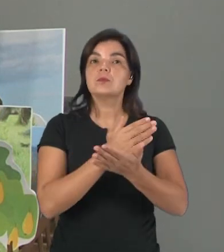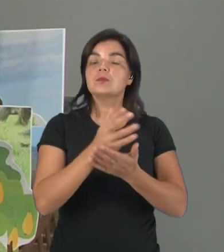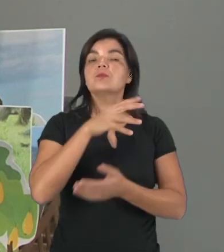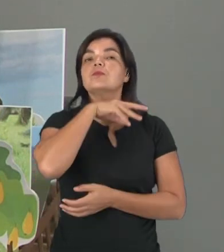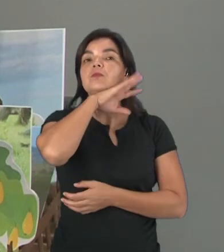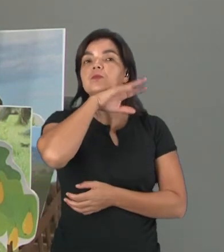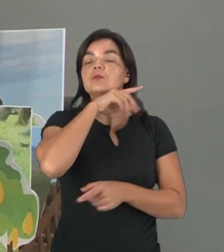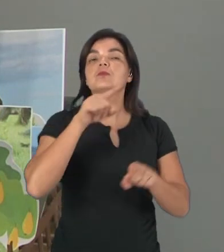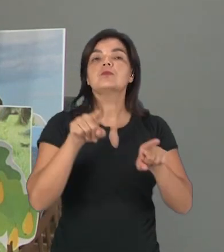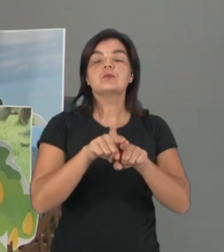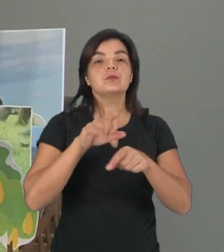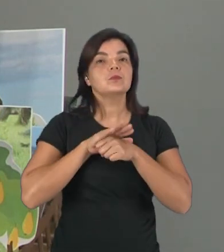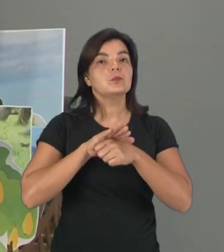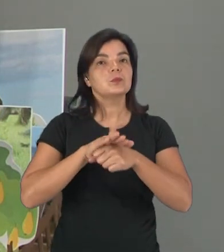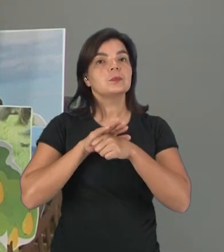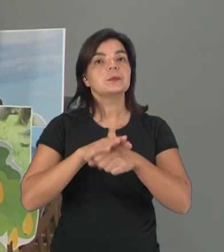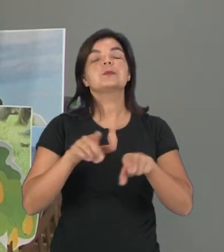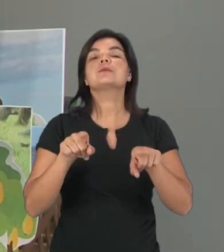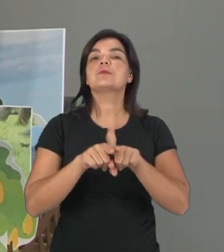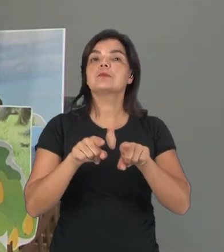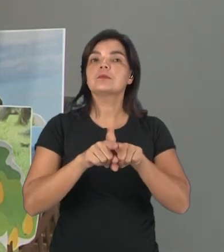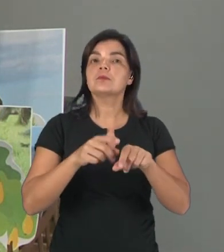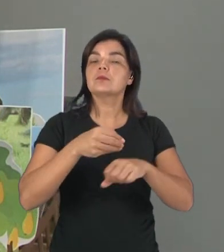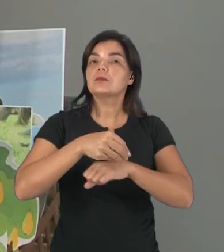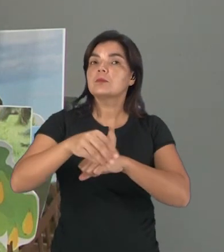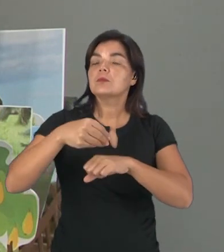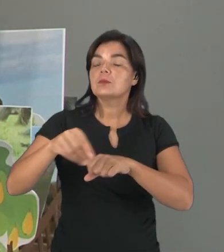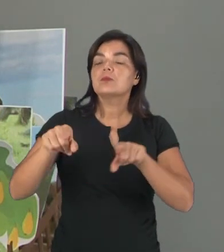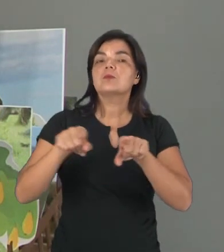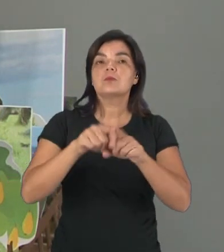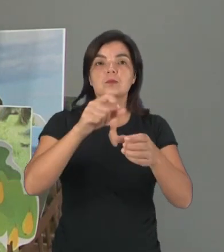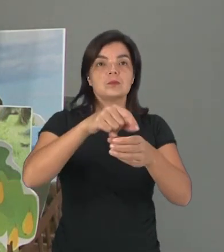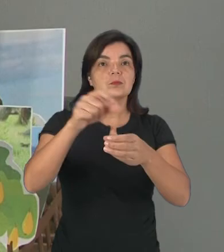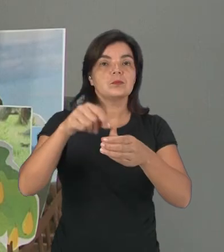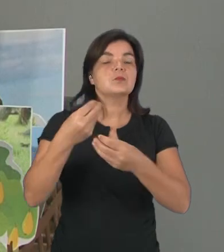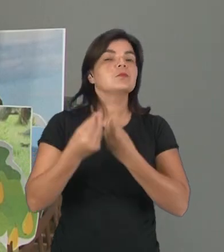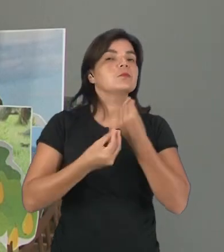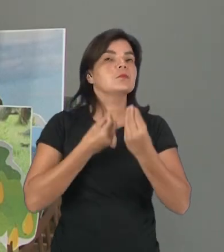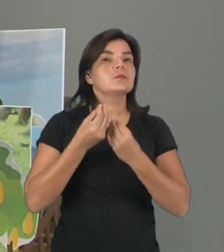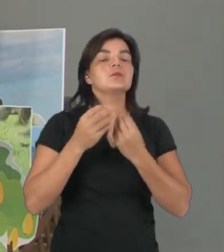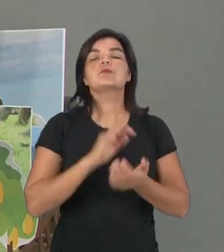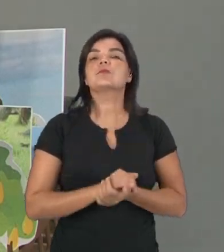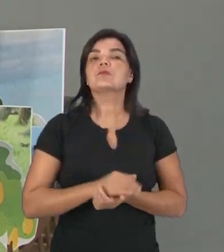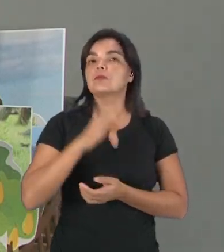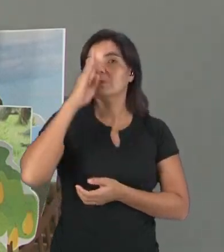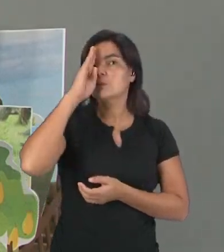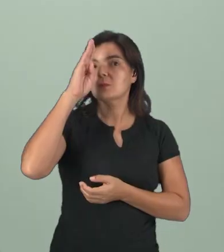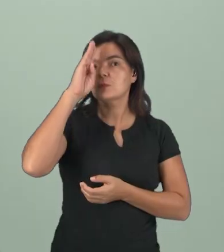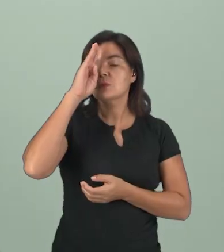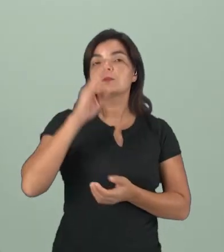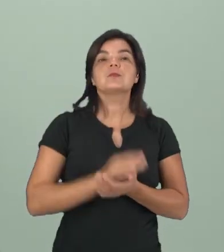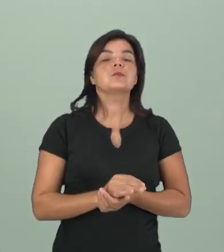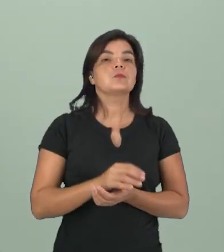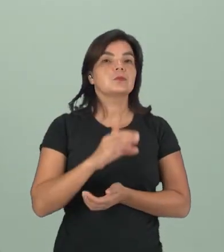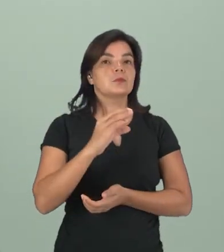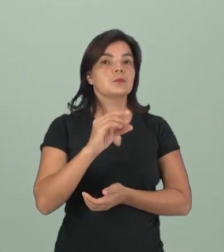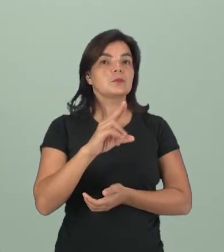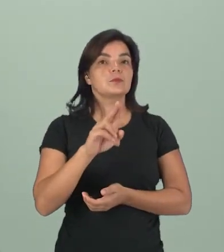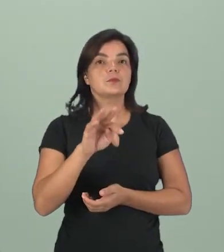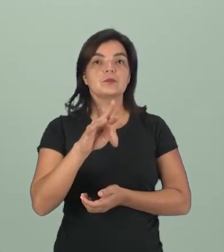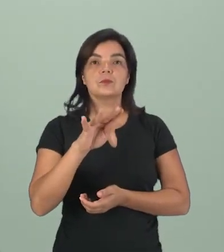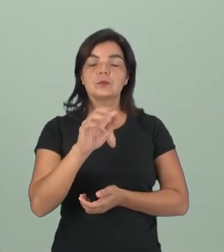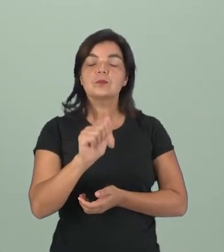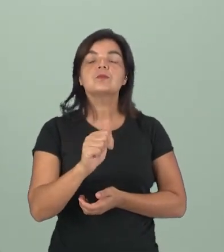animais também ajudam essa dispersão das sementes. De que forma? Principalmente as cotias, que